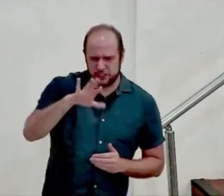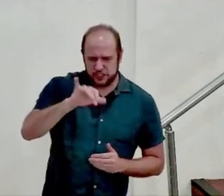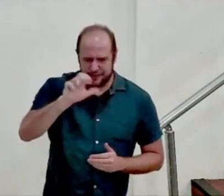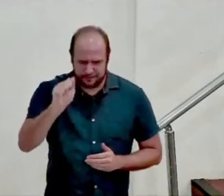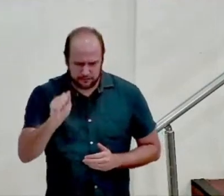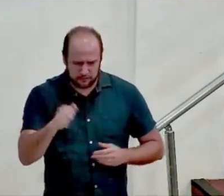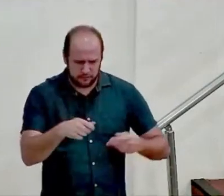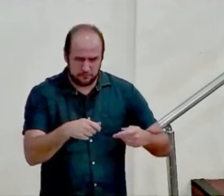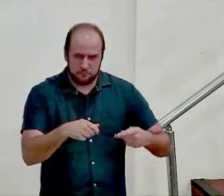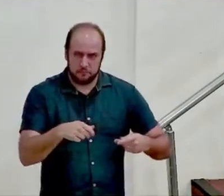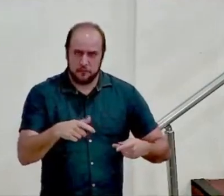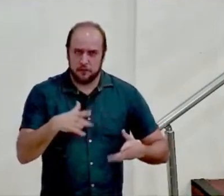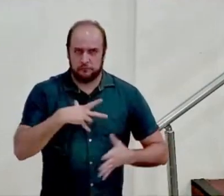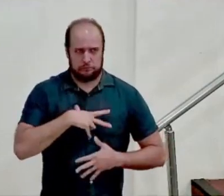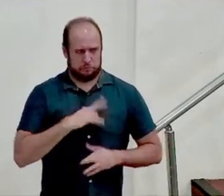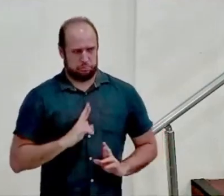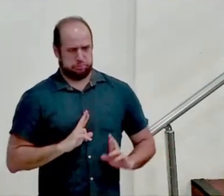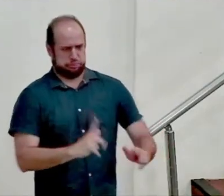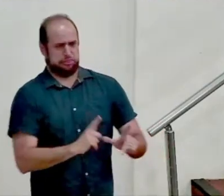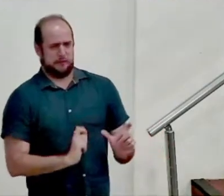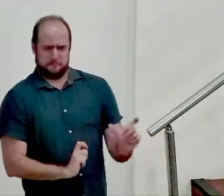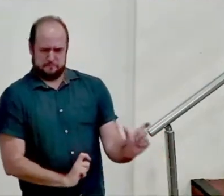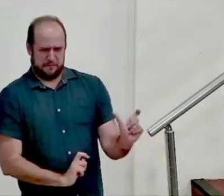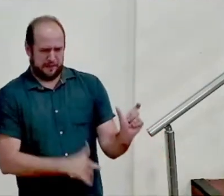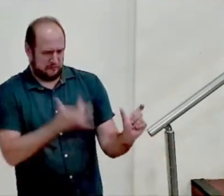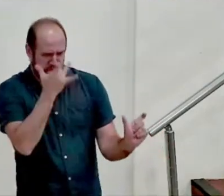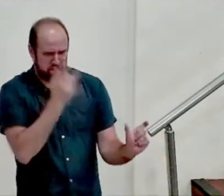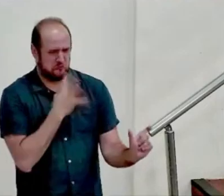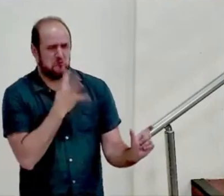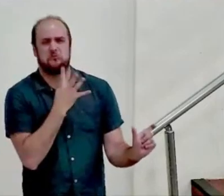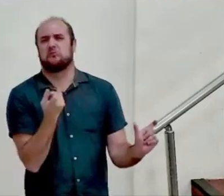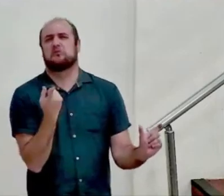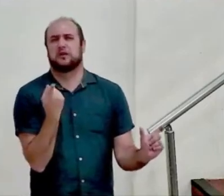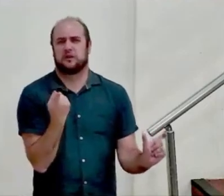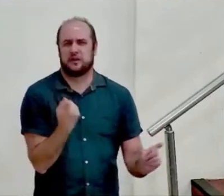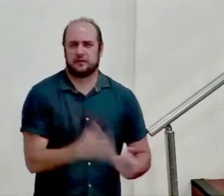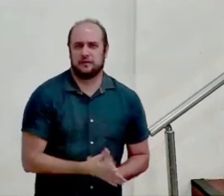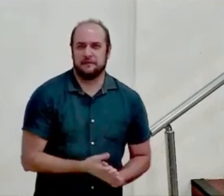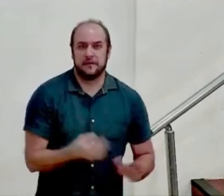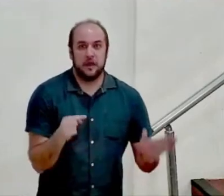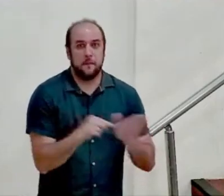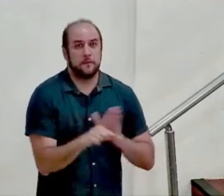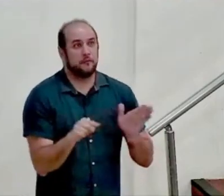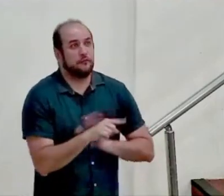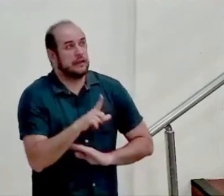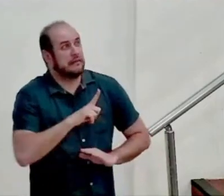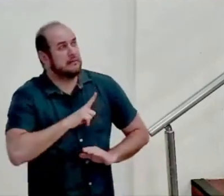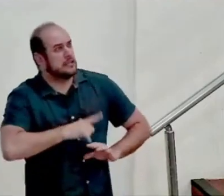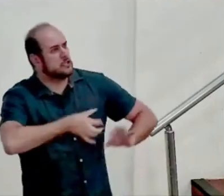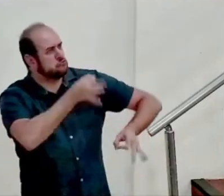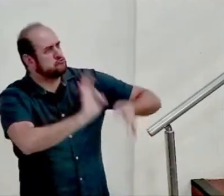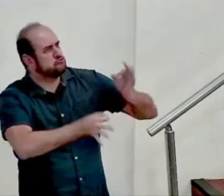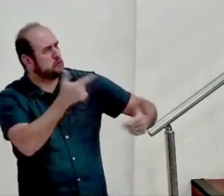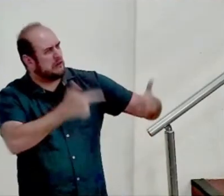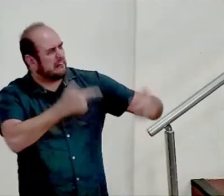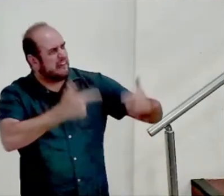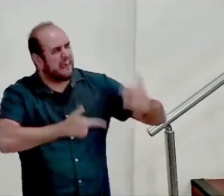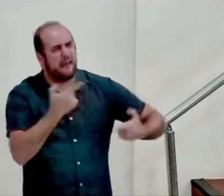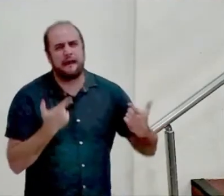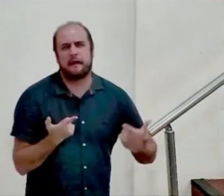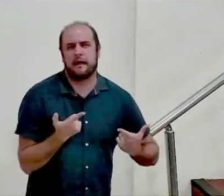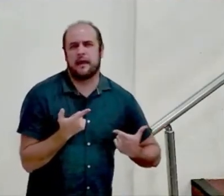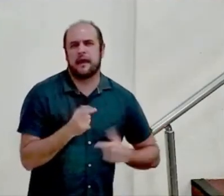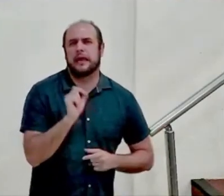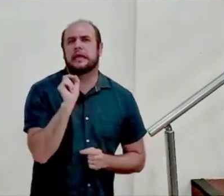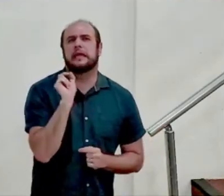eita menino, que negócio é esse? Onde você está tirando essas coisas? Papai, existe algo justo na guerra? O que a